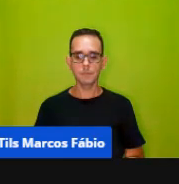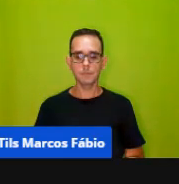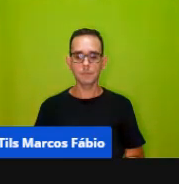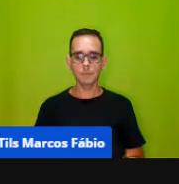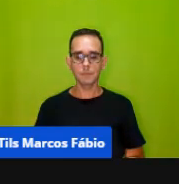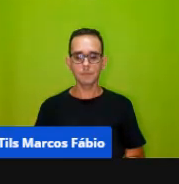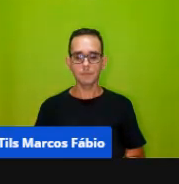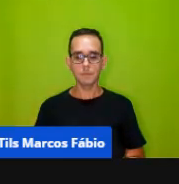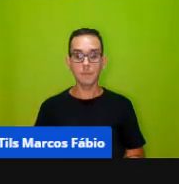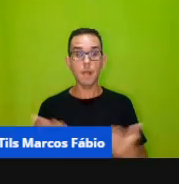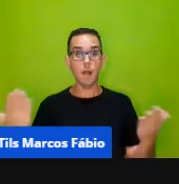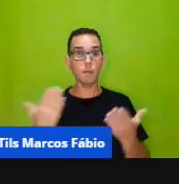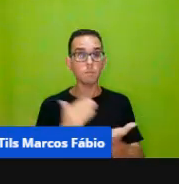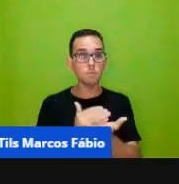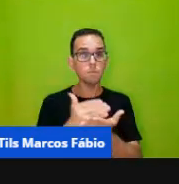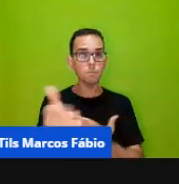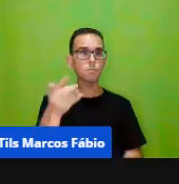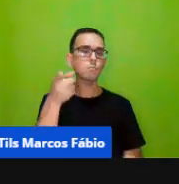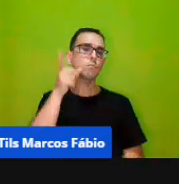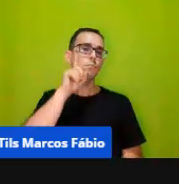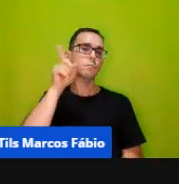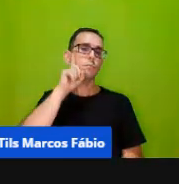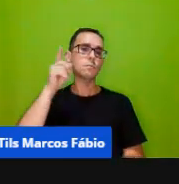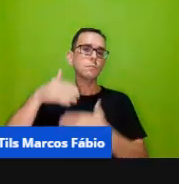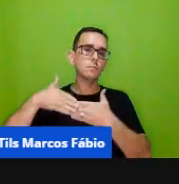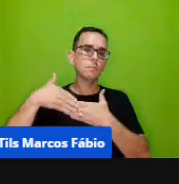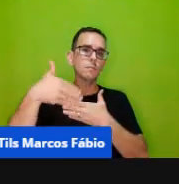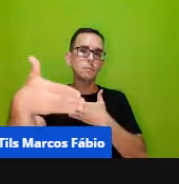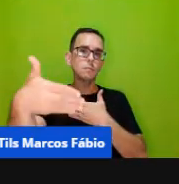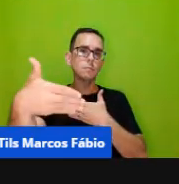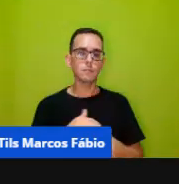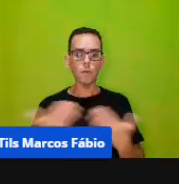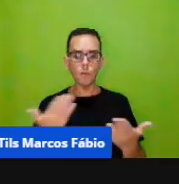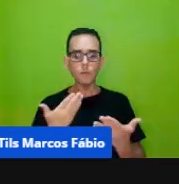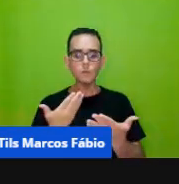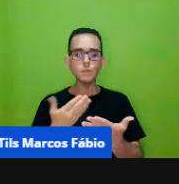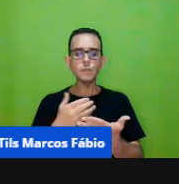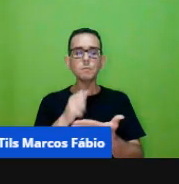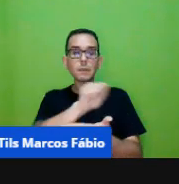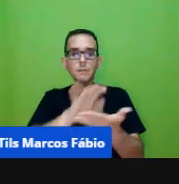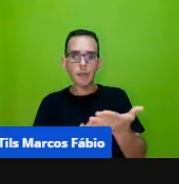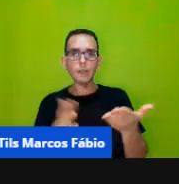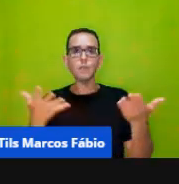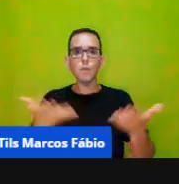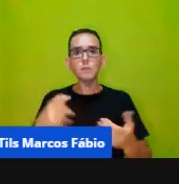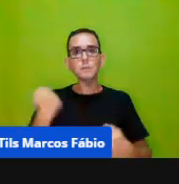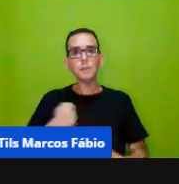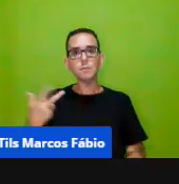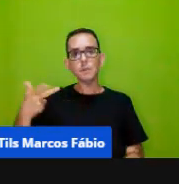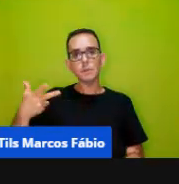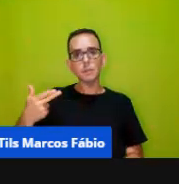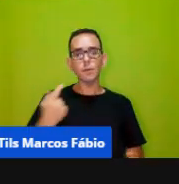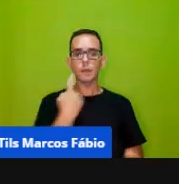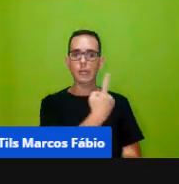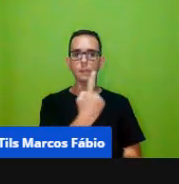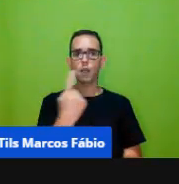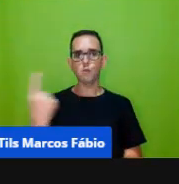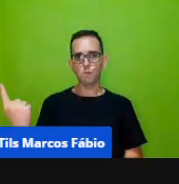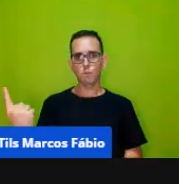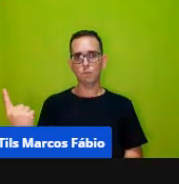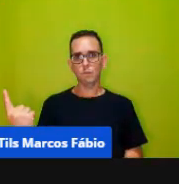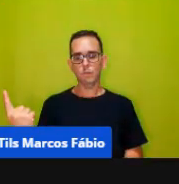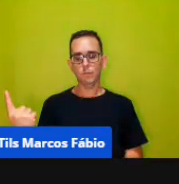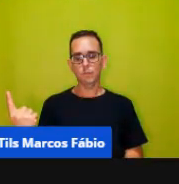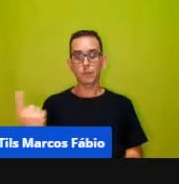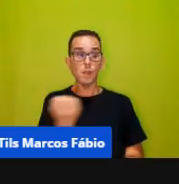a partir do cotidiano para a atividade de hoje nós precisamos de uma tesoura para cada um de nós então quantas